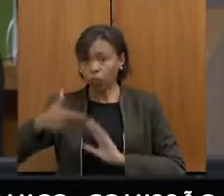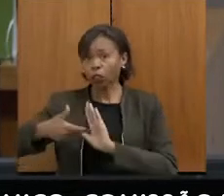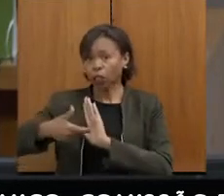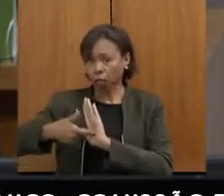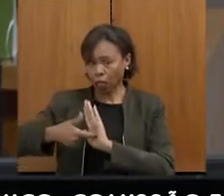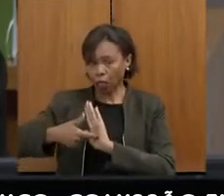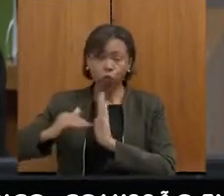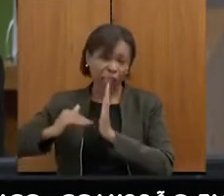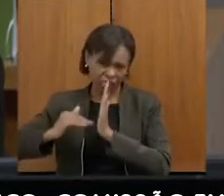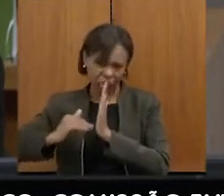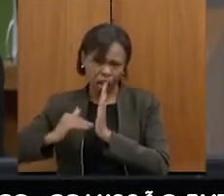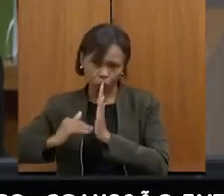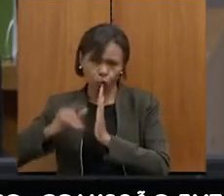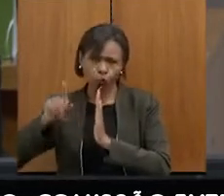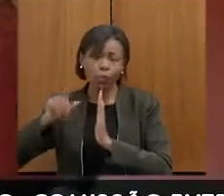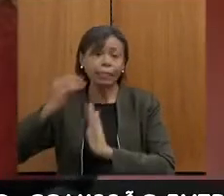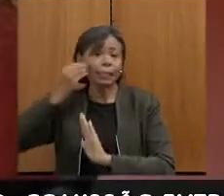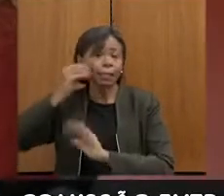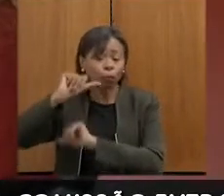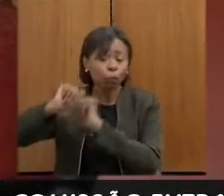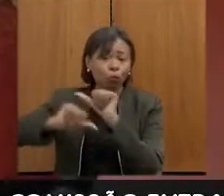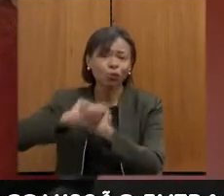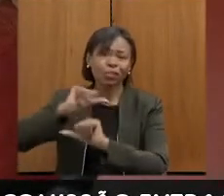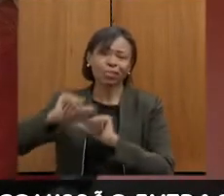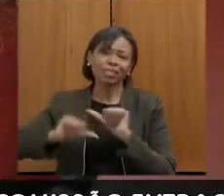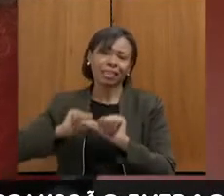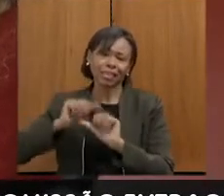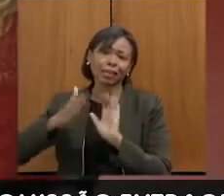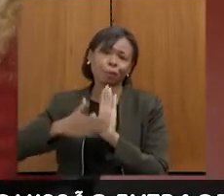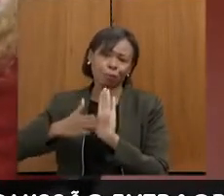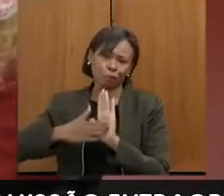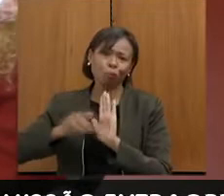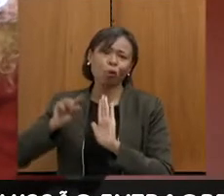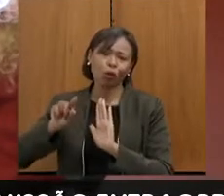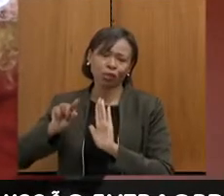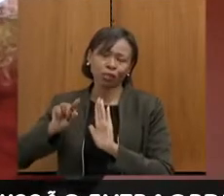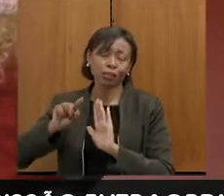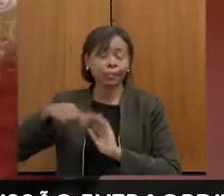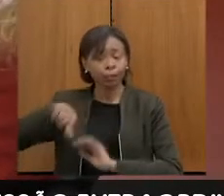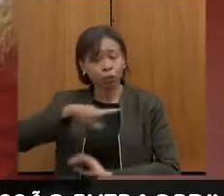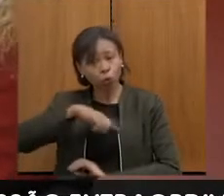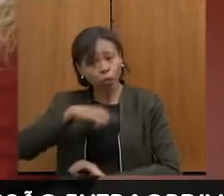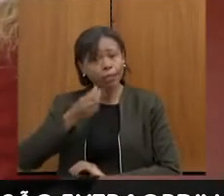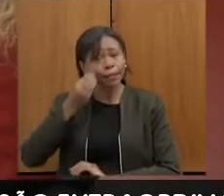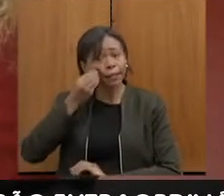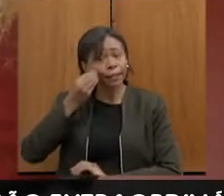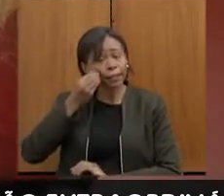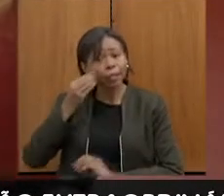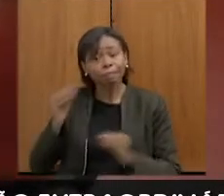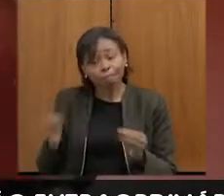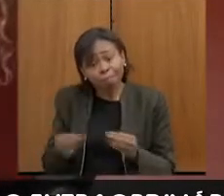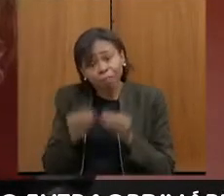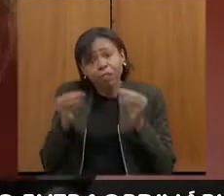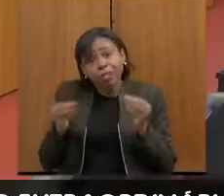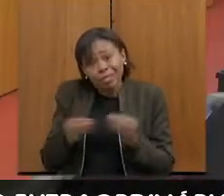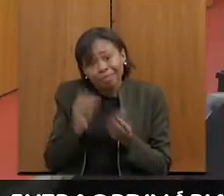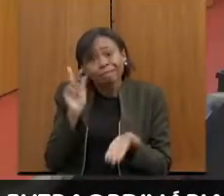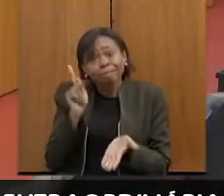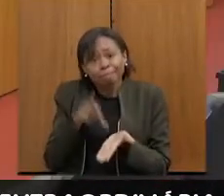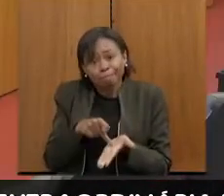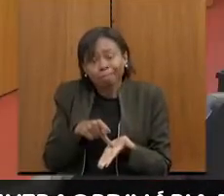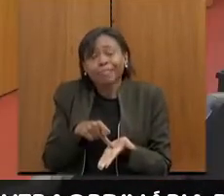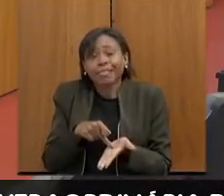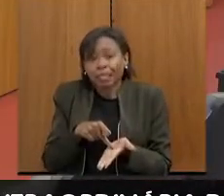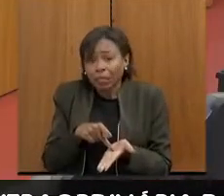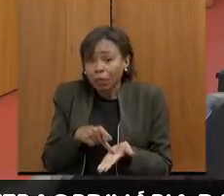Claro, vamos fazer o que a gente vem fazendo, tentar buscar trabalhar essa questão de compensação, porque, realmente, o